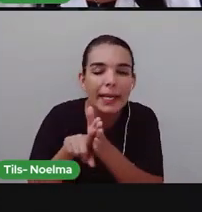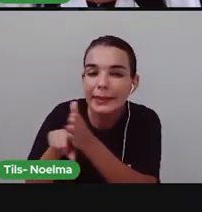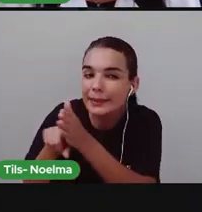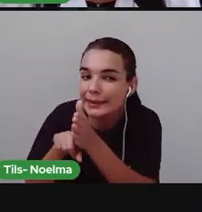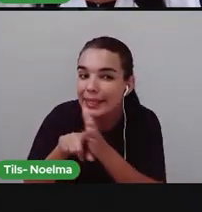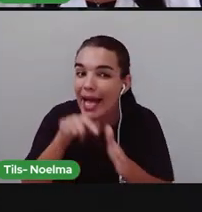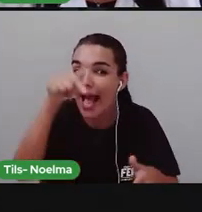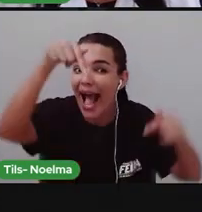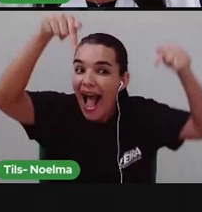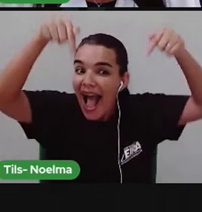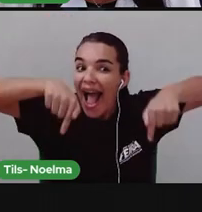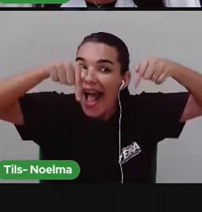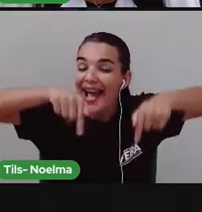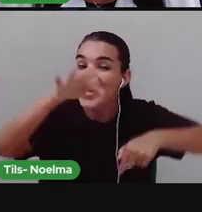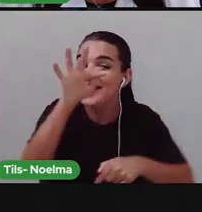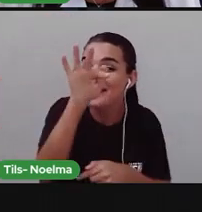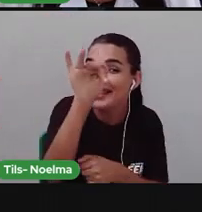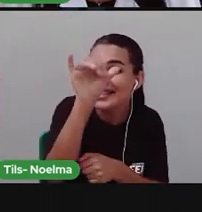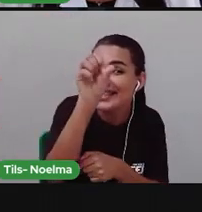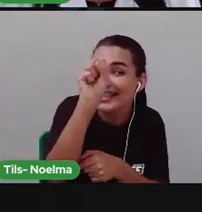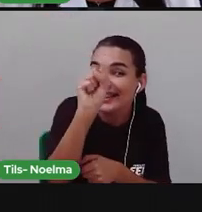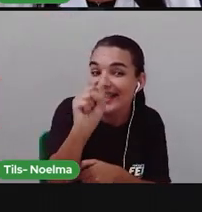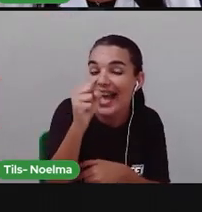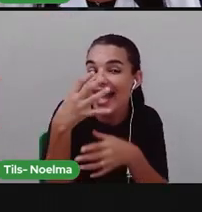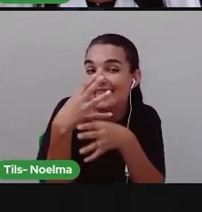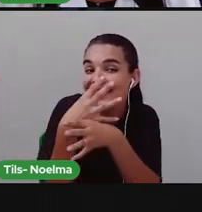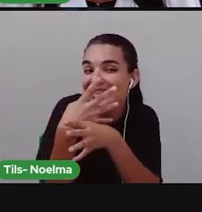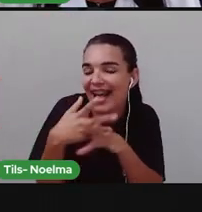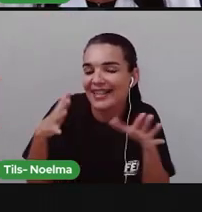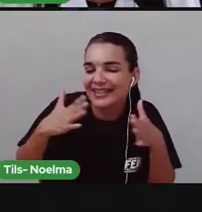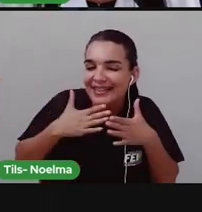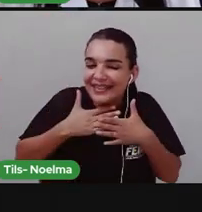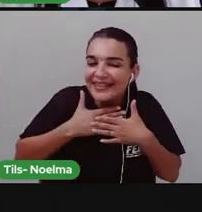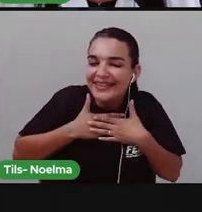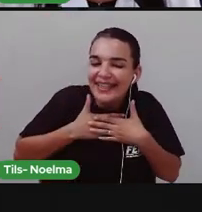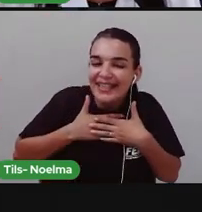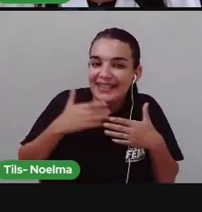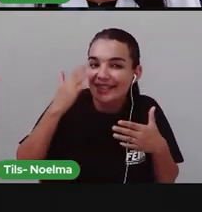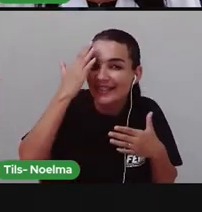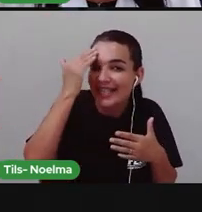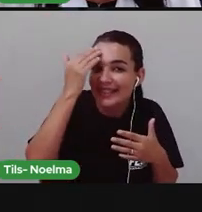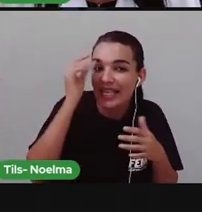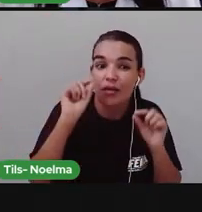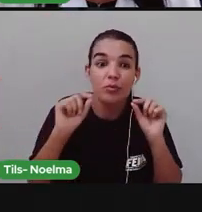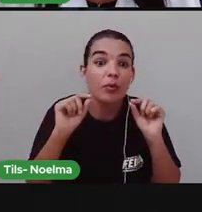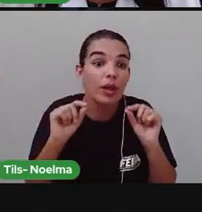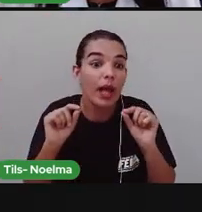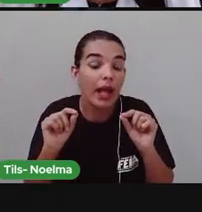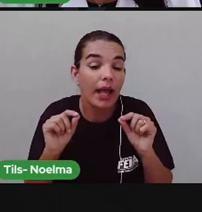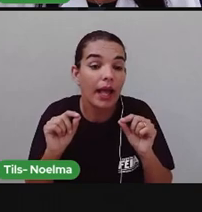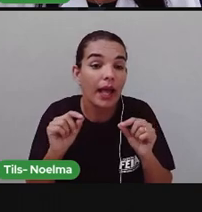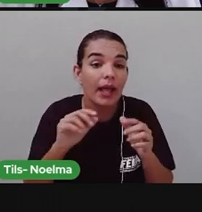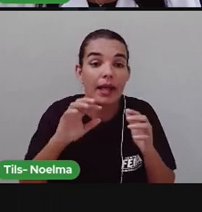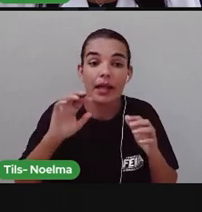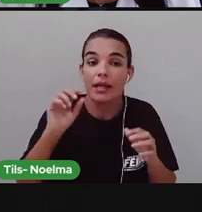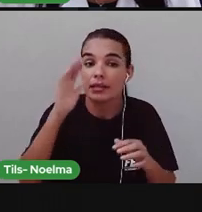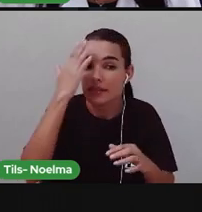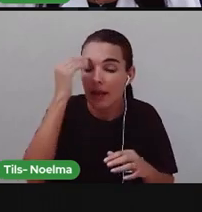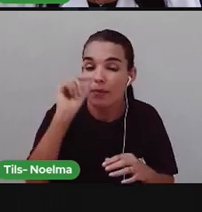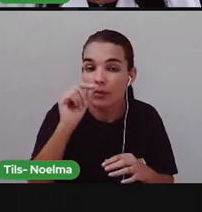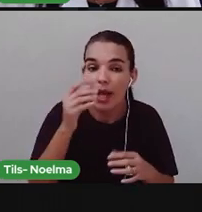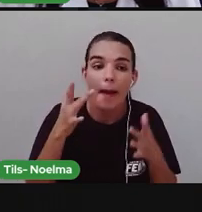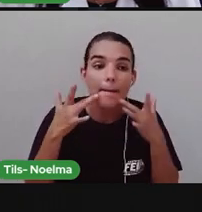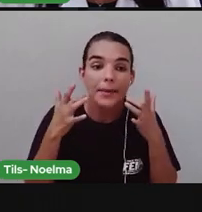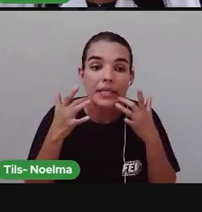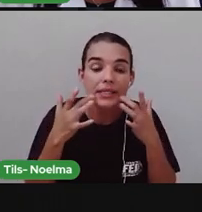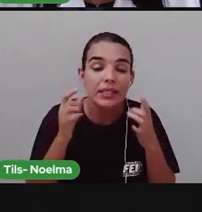Sobre Feira de Santana A gente já sabe Qual é Um dos Feira de Santana Apresenta